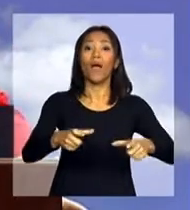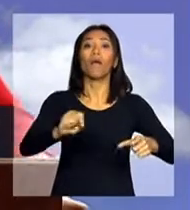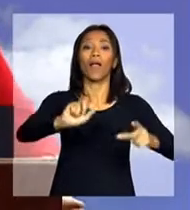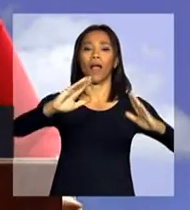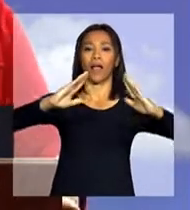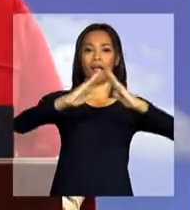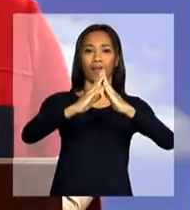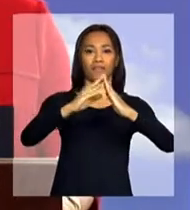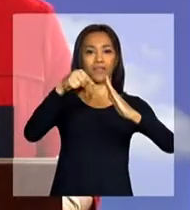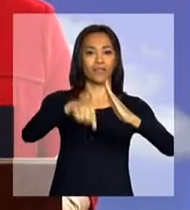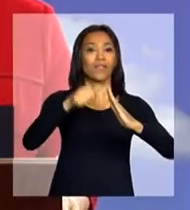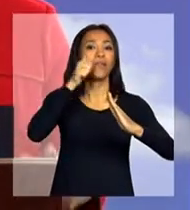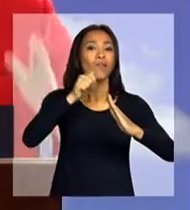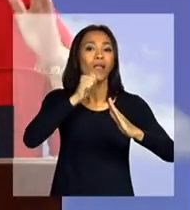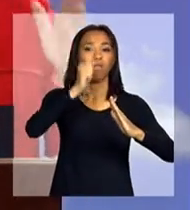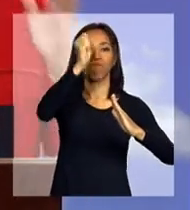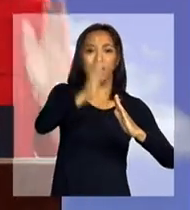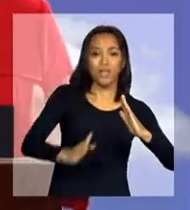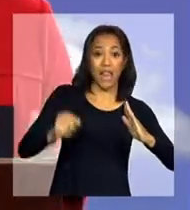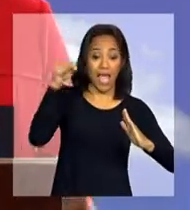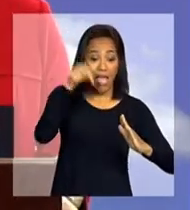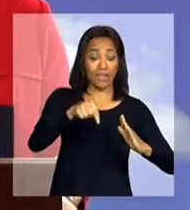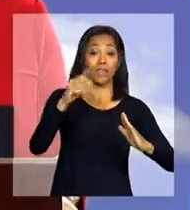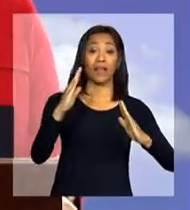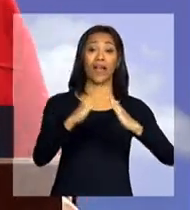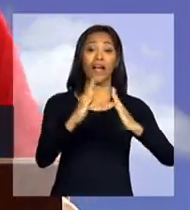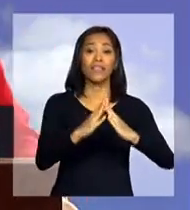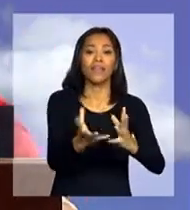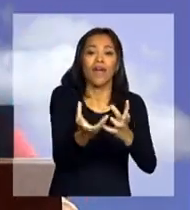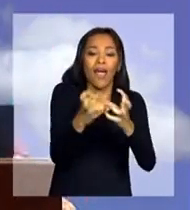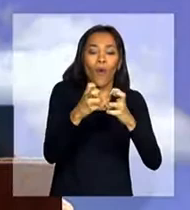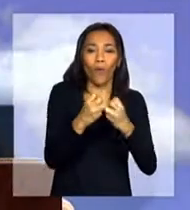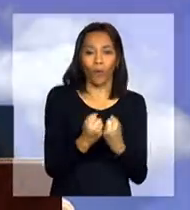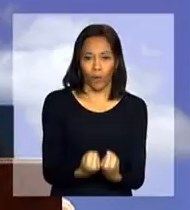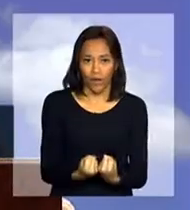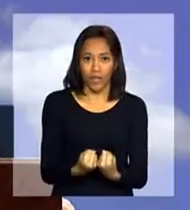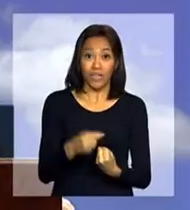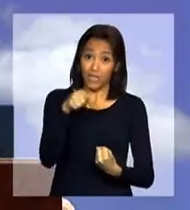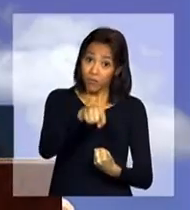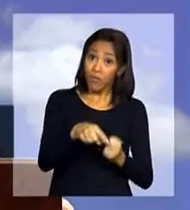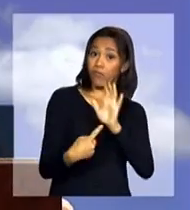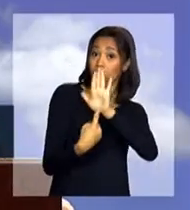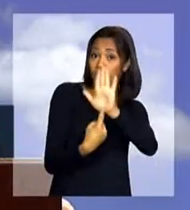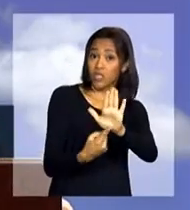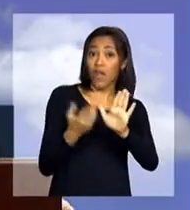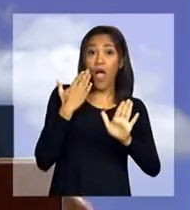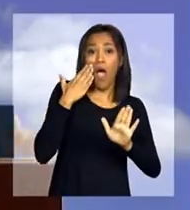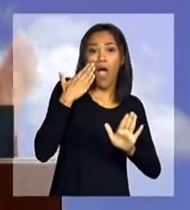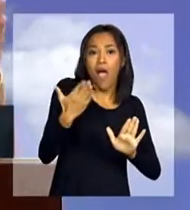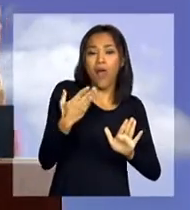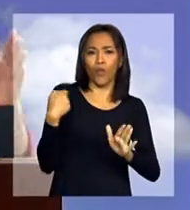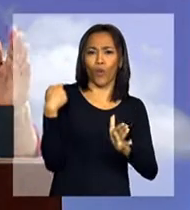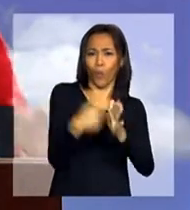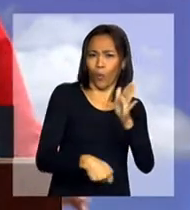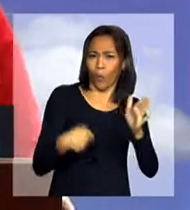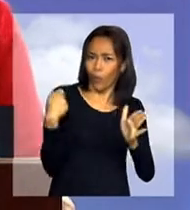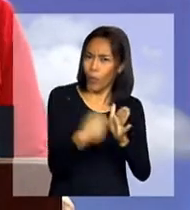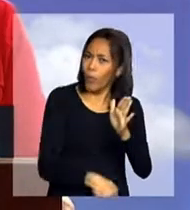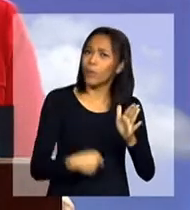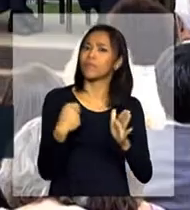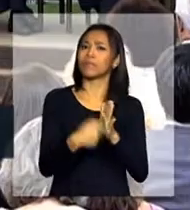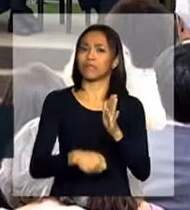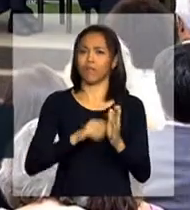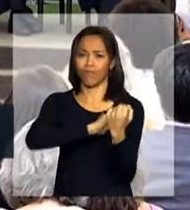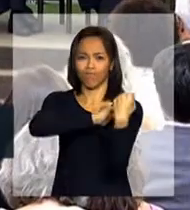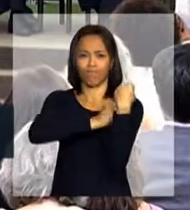É uma casa de abrigo e de apoio, mas ela é uma casa de luta. Ela é uma casa que une esses dois